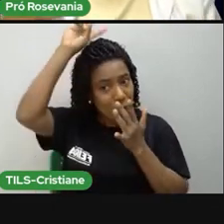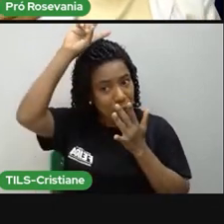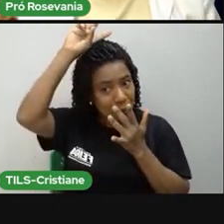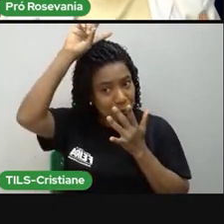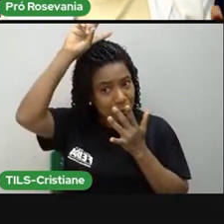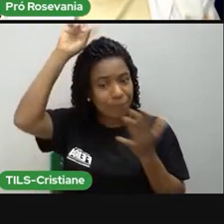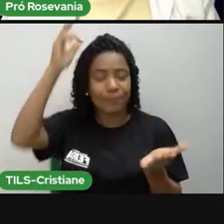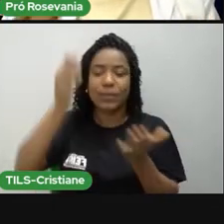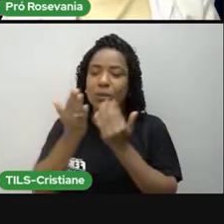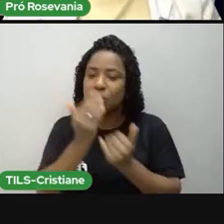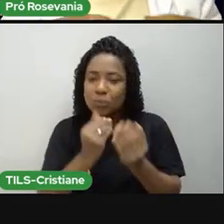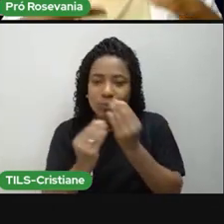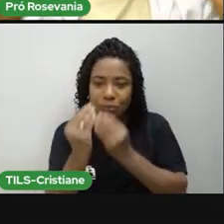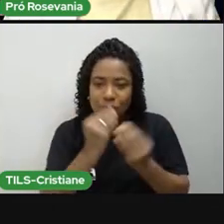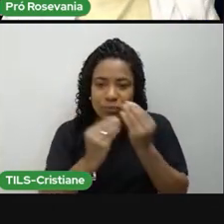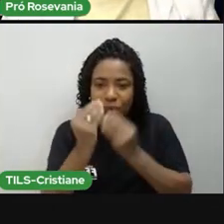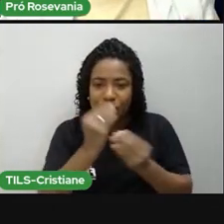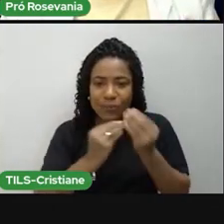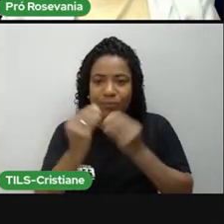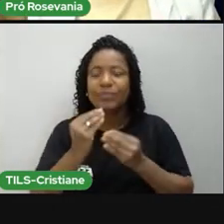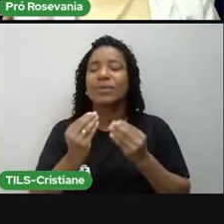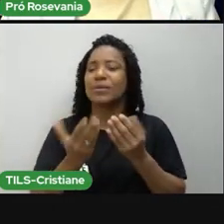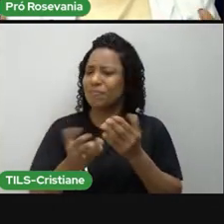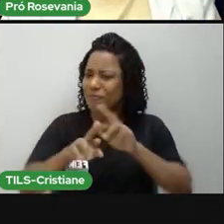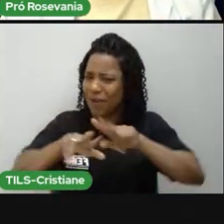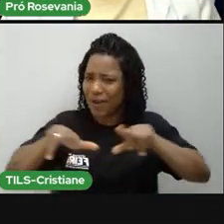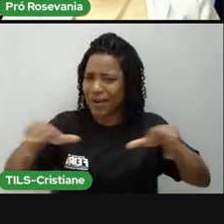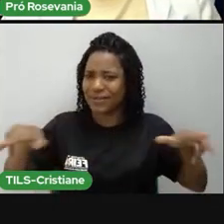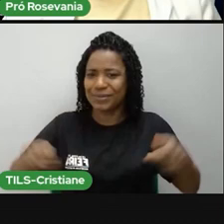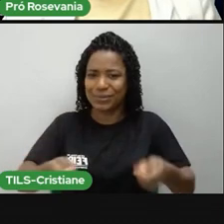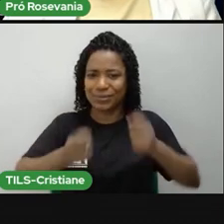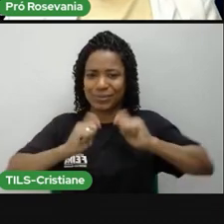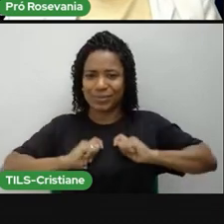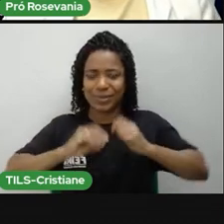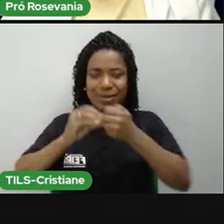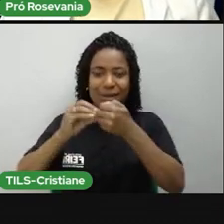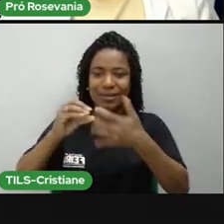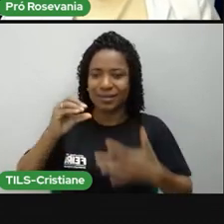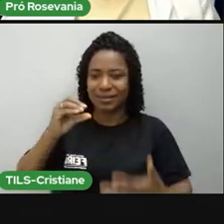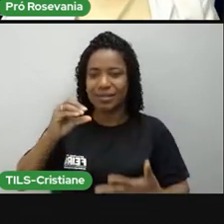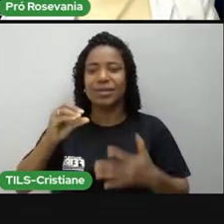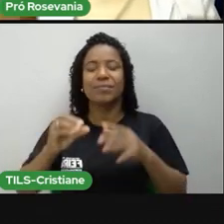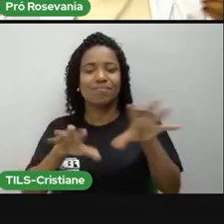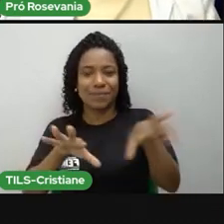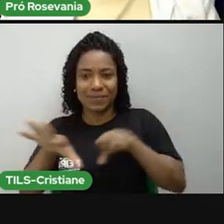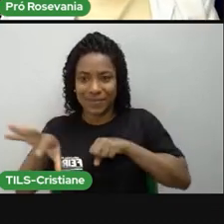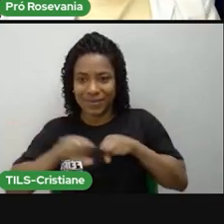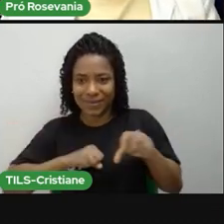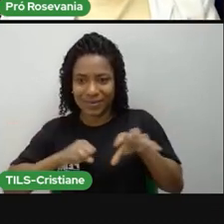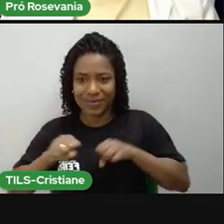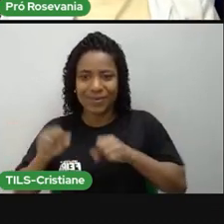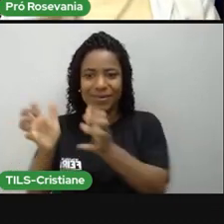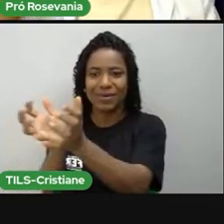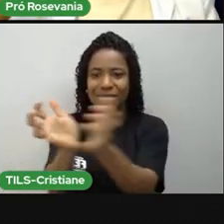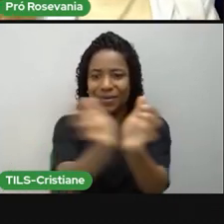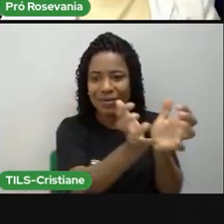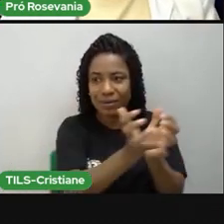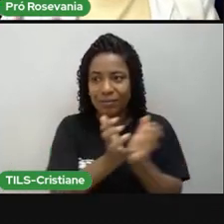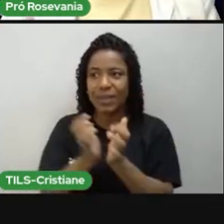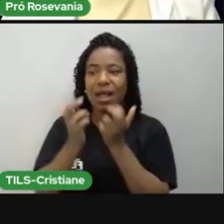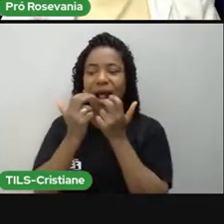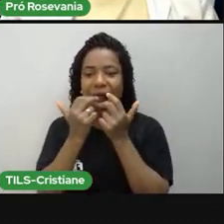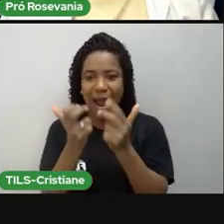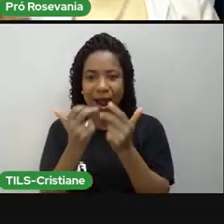tem alimentação, gente herdou praticamente, né, uma característicazinha de cada um desses povos, da língua também,